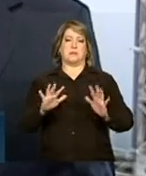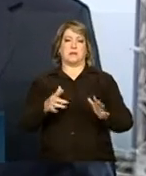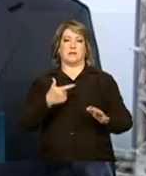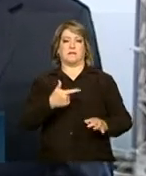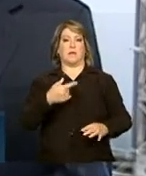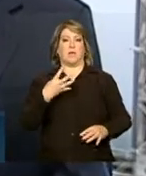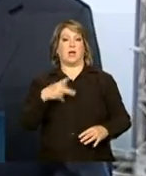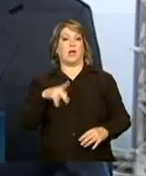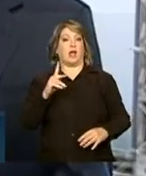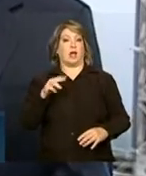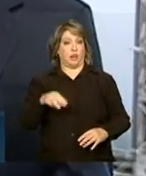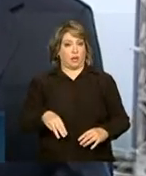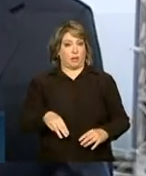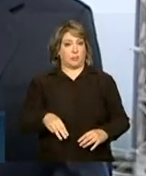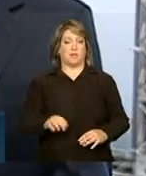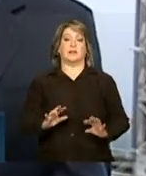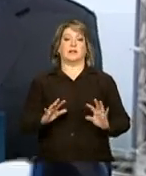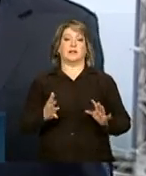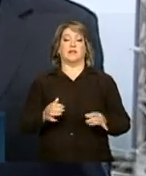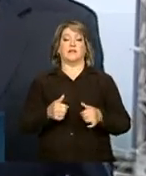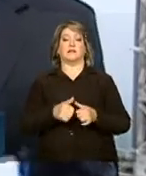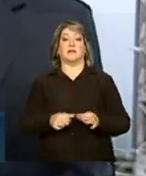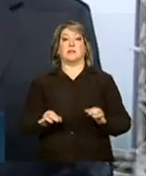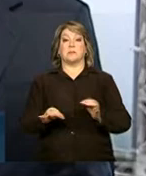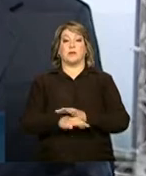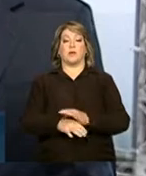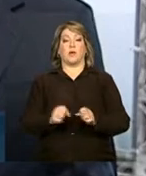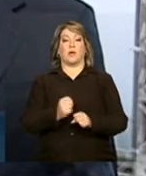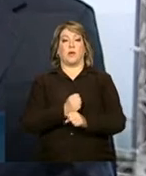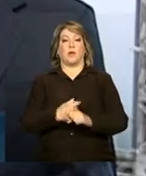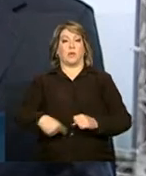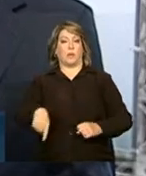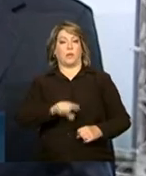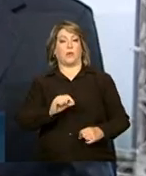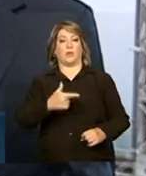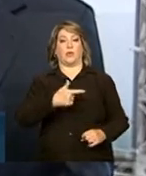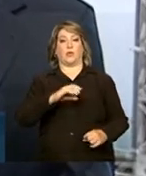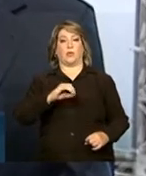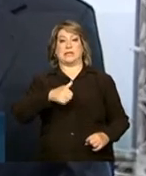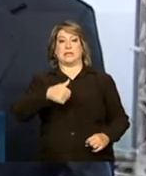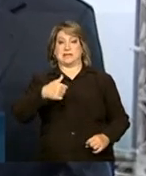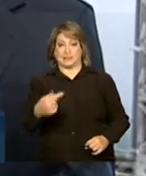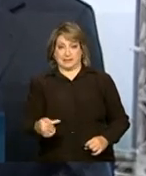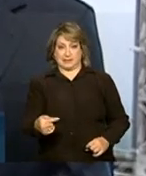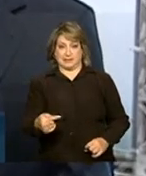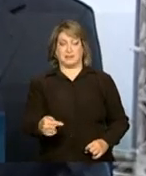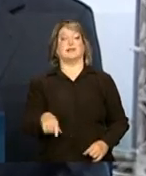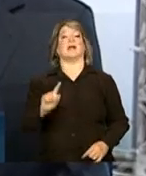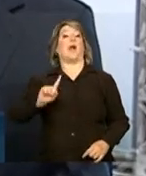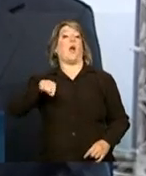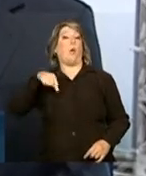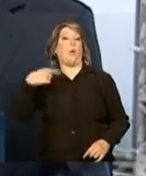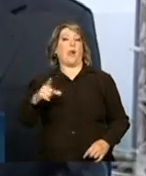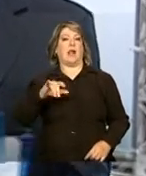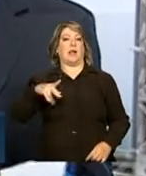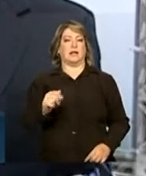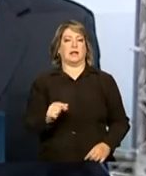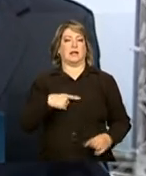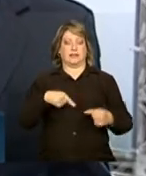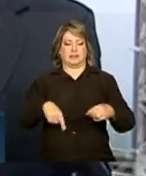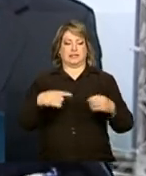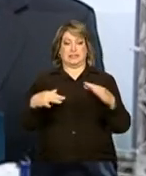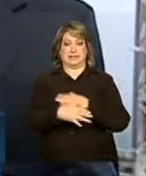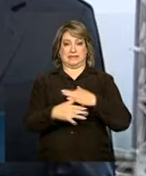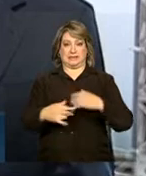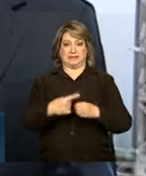24 quilômetros e deve estar concluída em operação em 2017. A outra linha sai do centro da